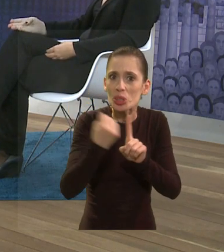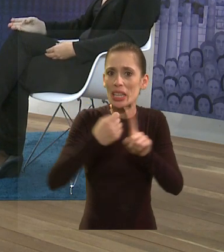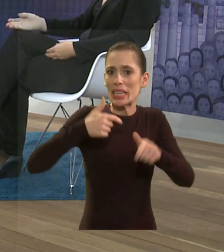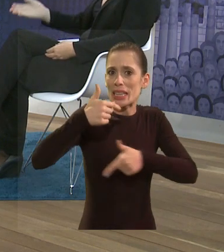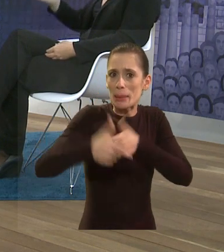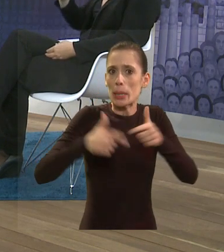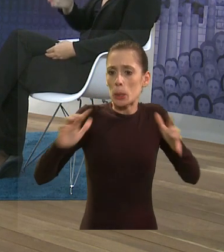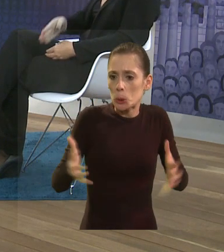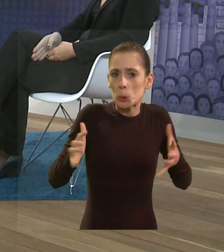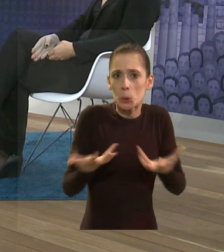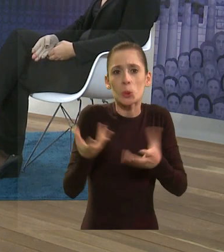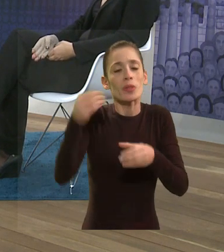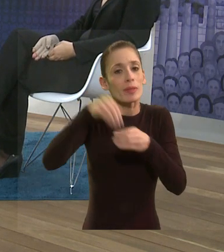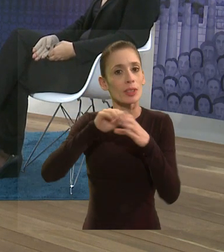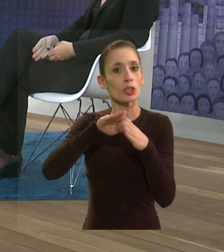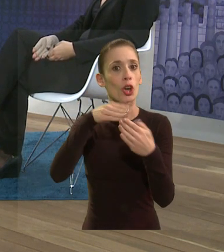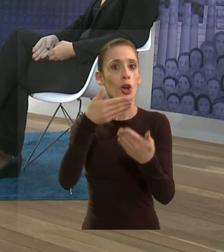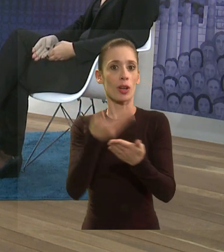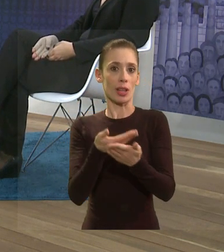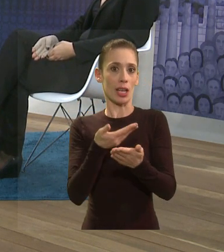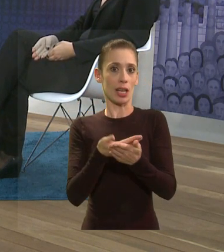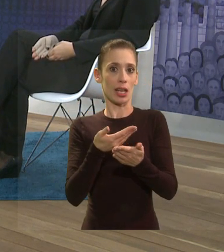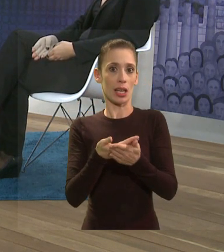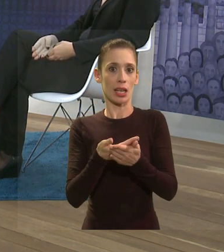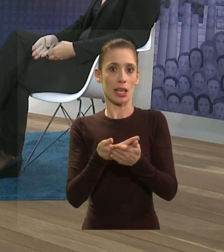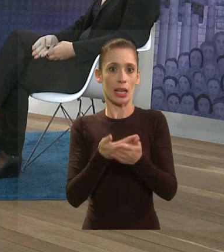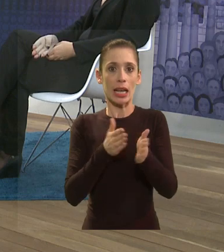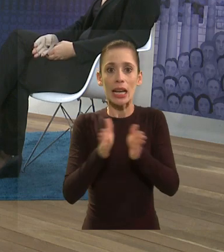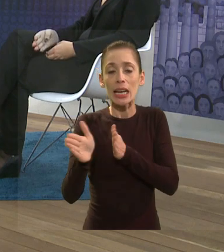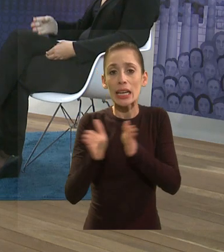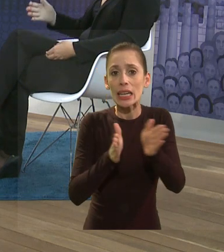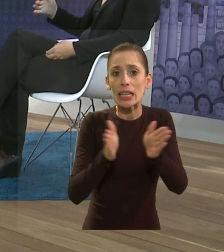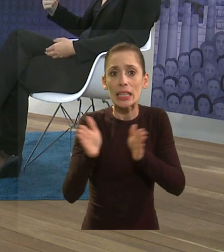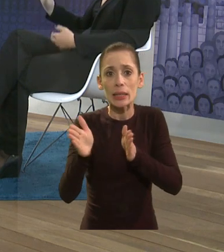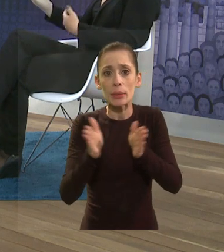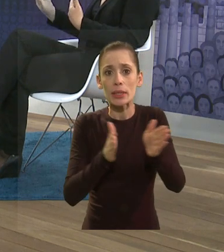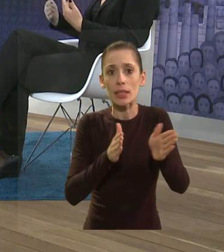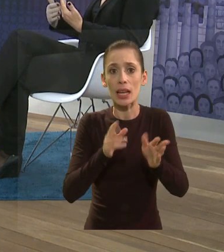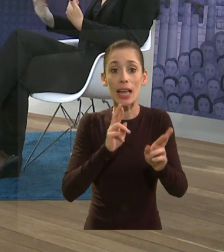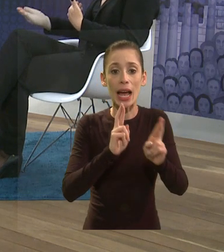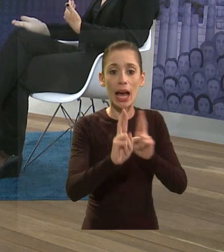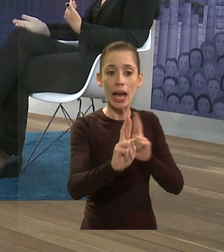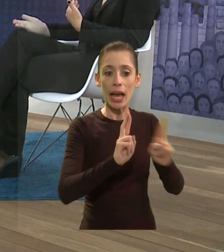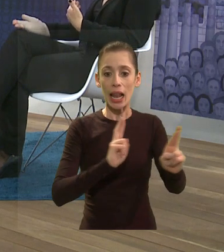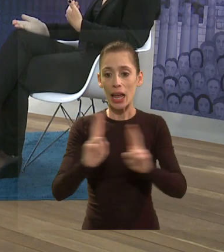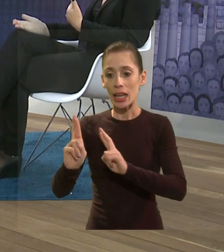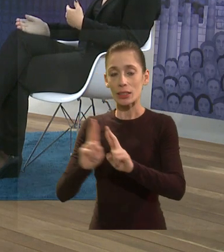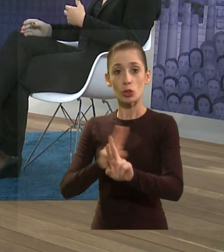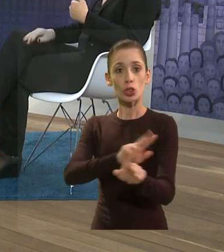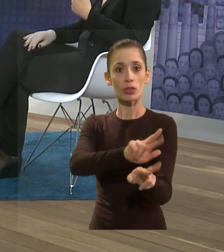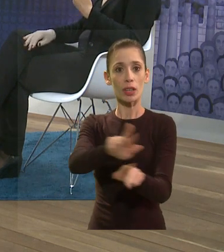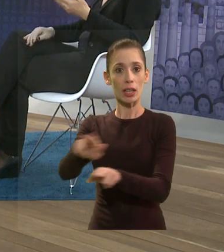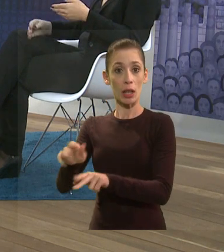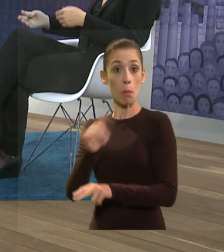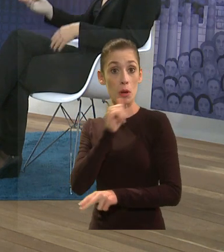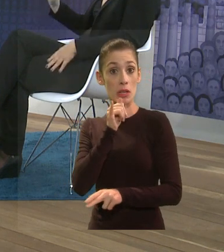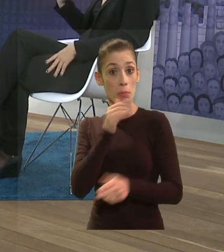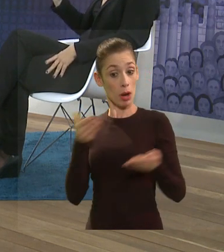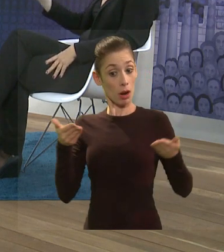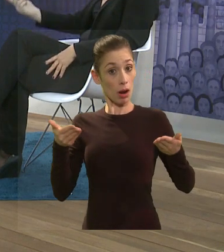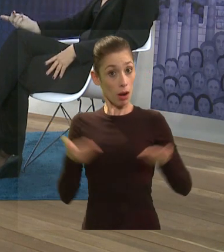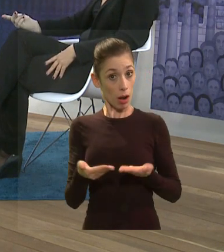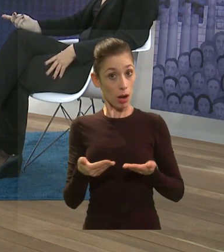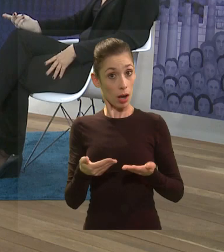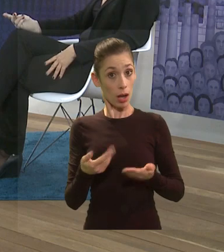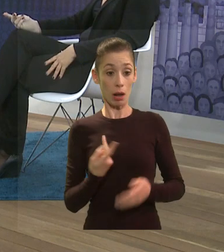socialmente, né? Trabalhar isso dentro das escolas, né? Que são formas de se relacionar diferente, né? Por exemplo, aqui a gente está